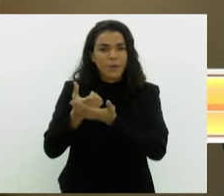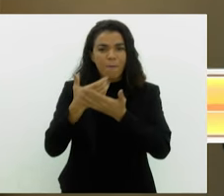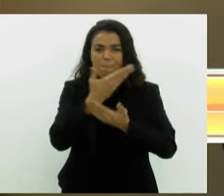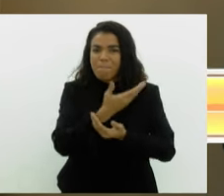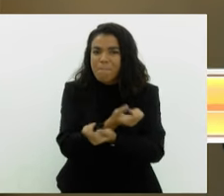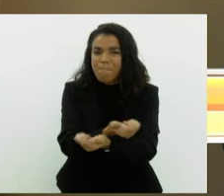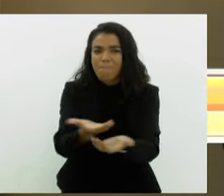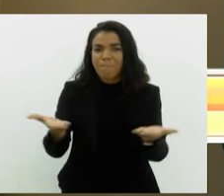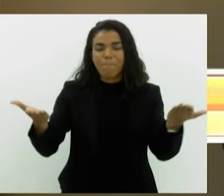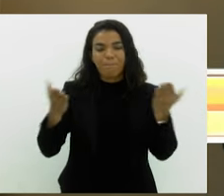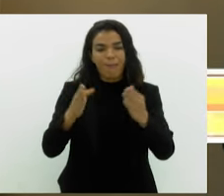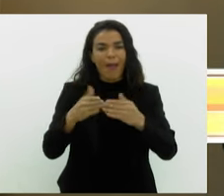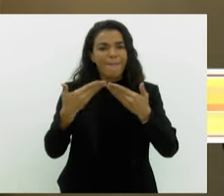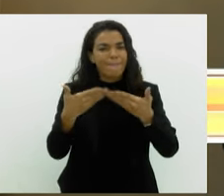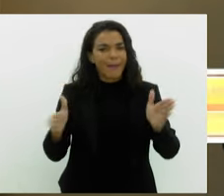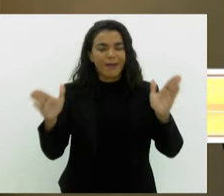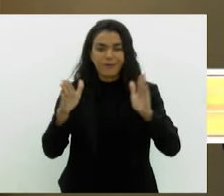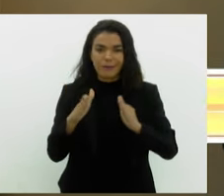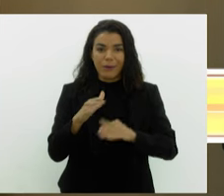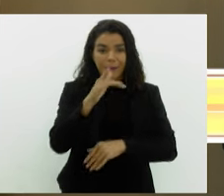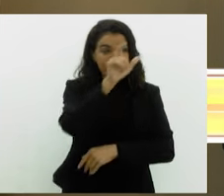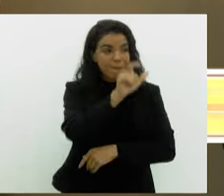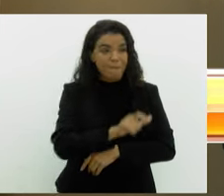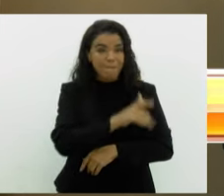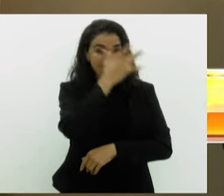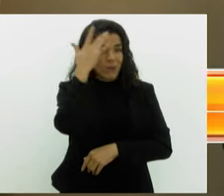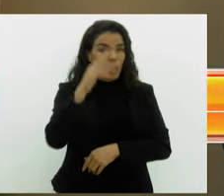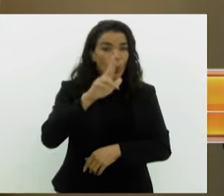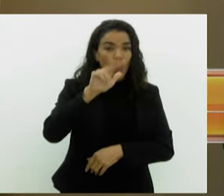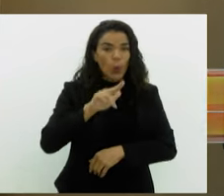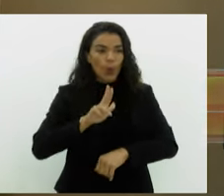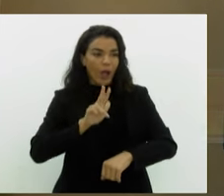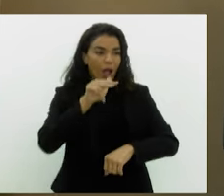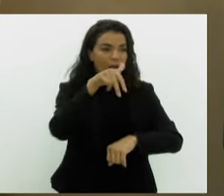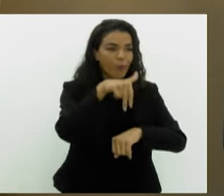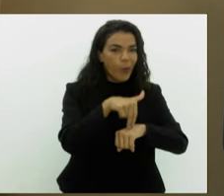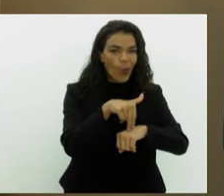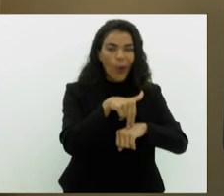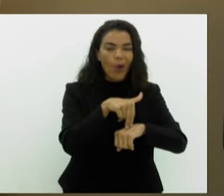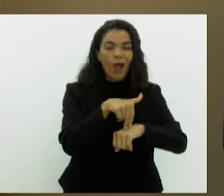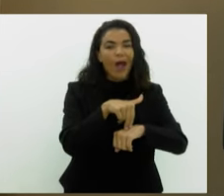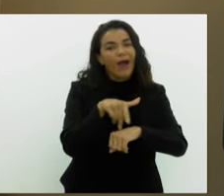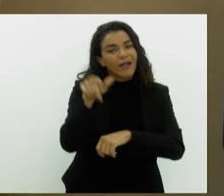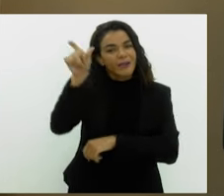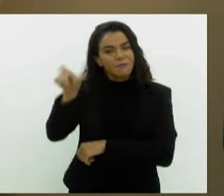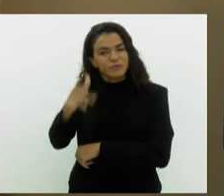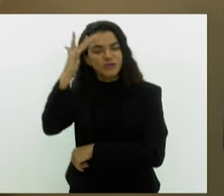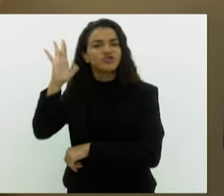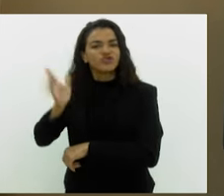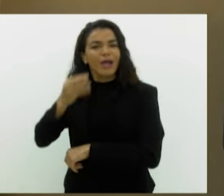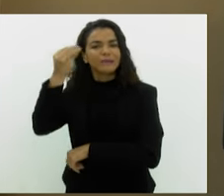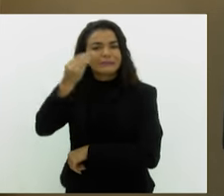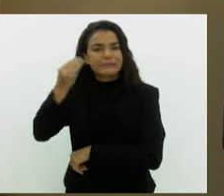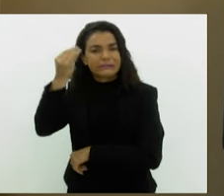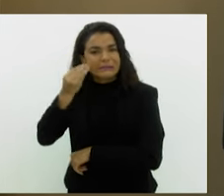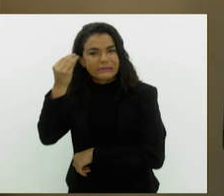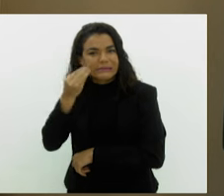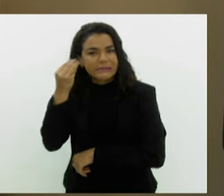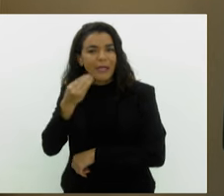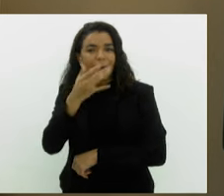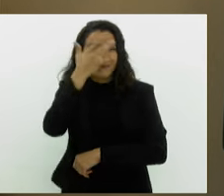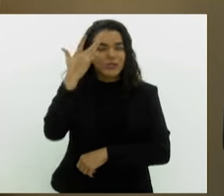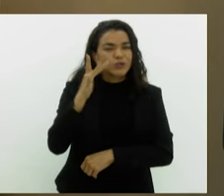públicos. A gente atende desde a pessoa que nunca pisou no estúdio até aquela que é profissional e aquela também que é